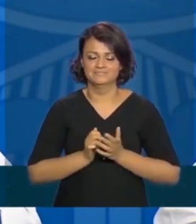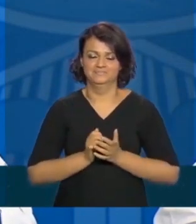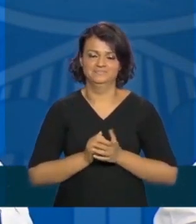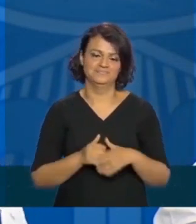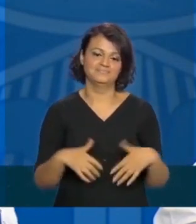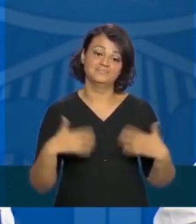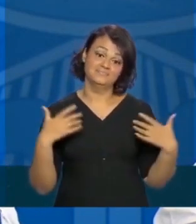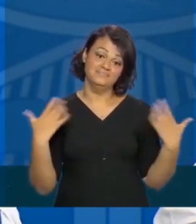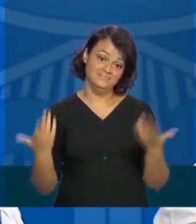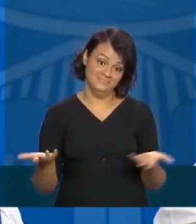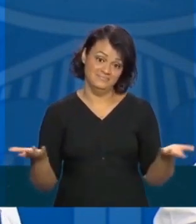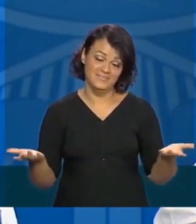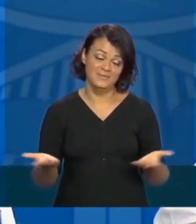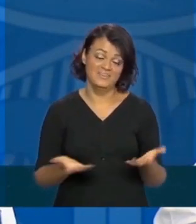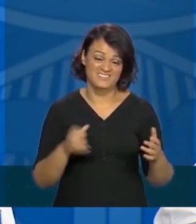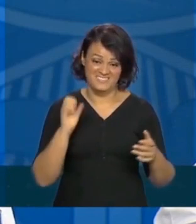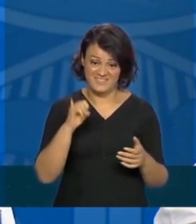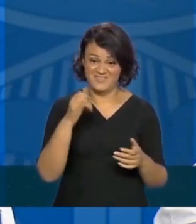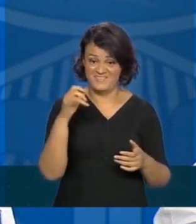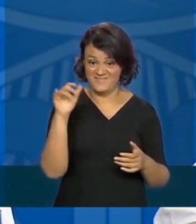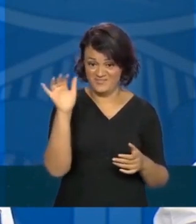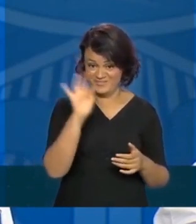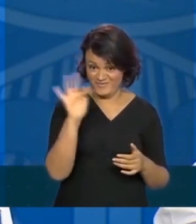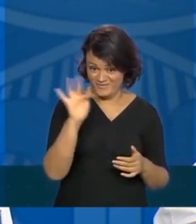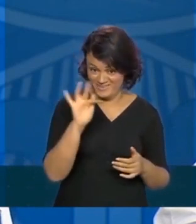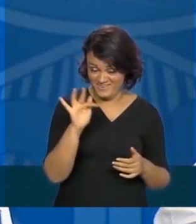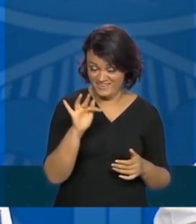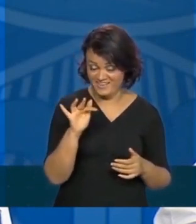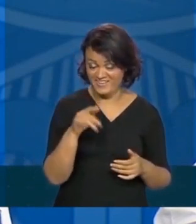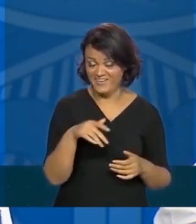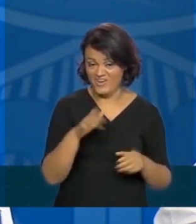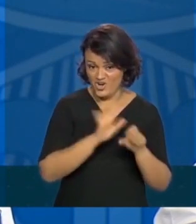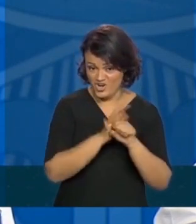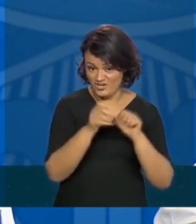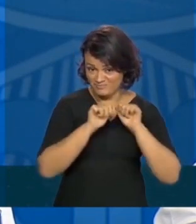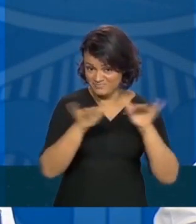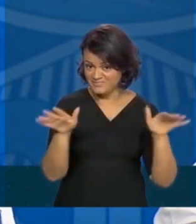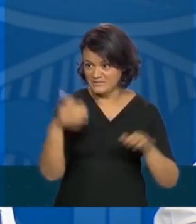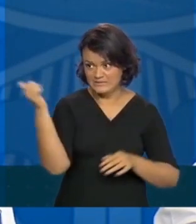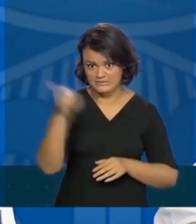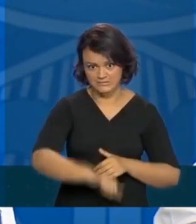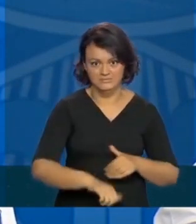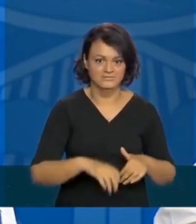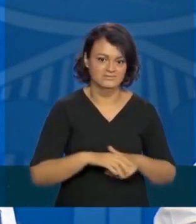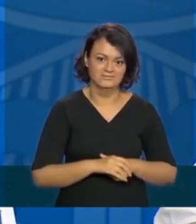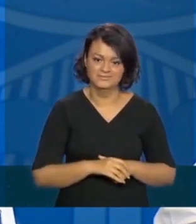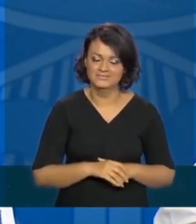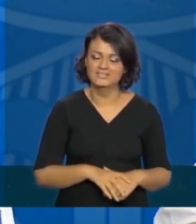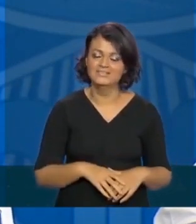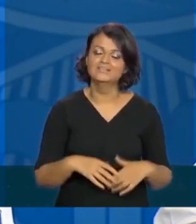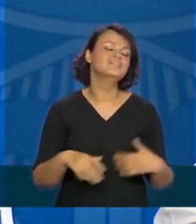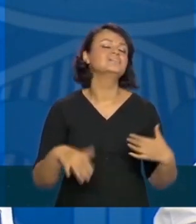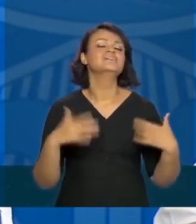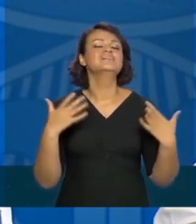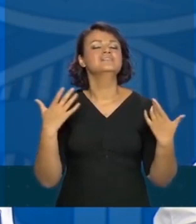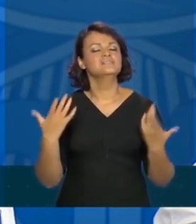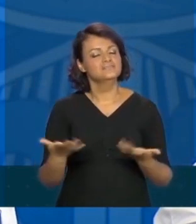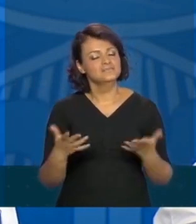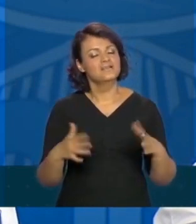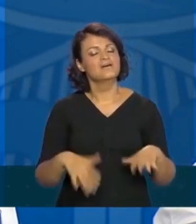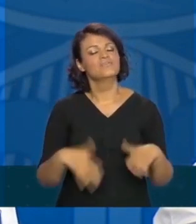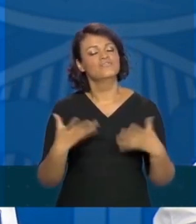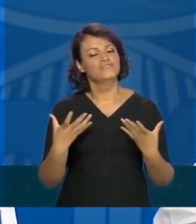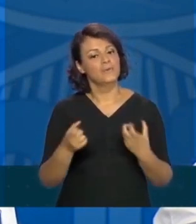então acho que teríamos tido realmente um quadro terrível então vamos ter o máximo de